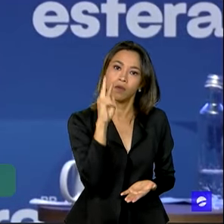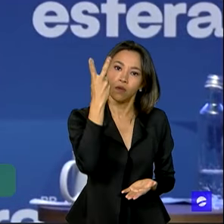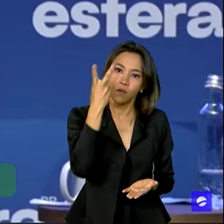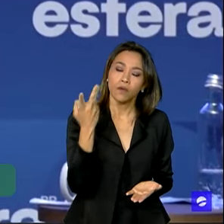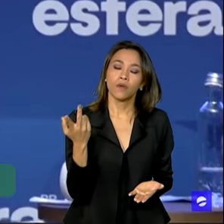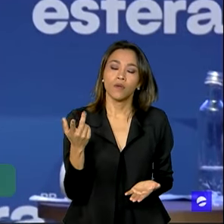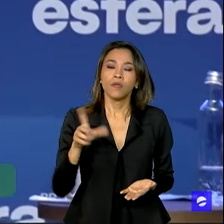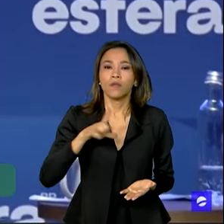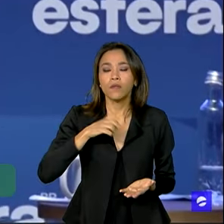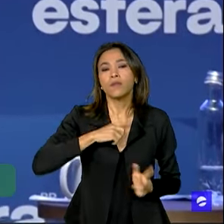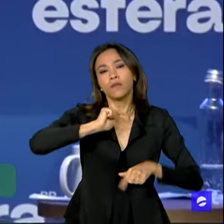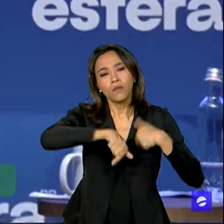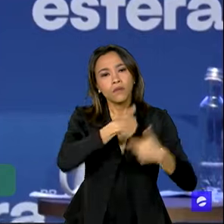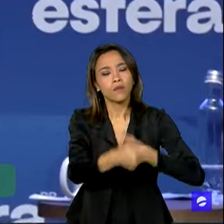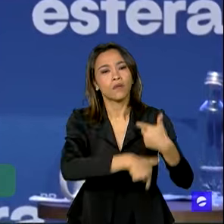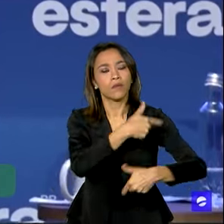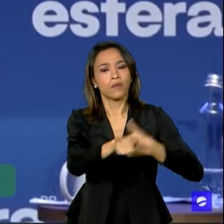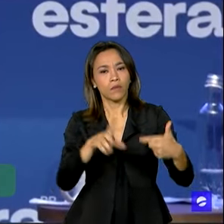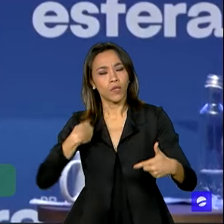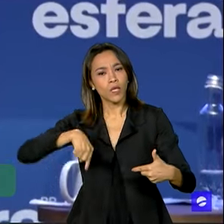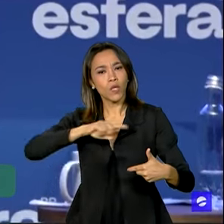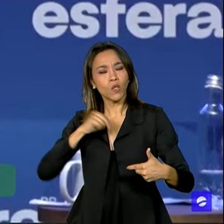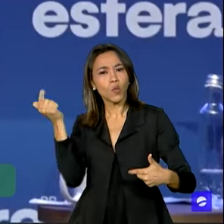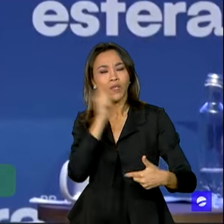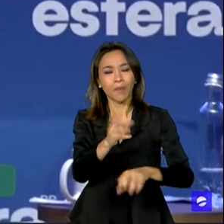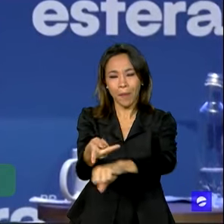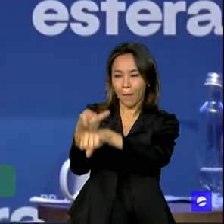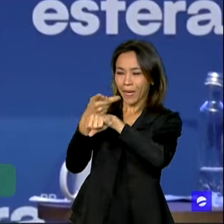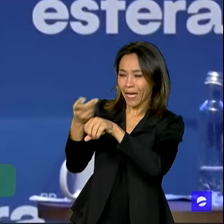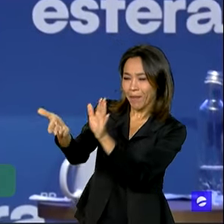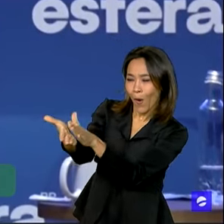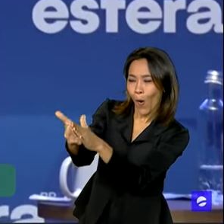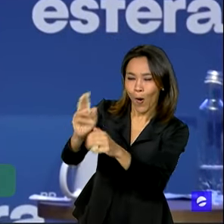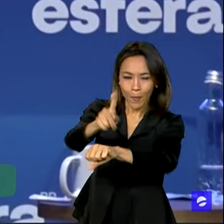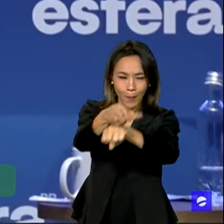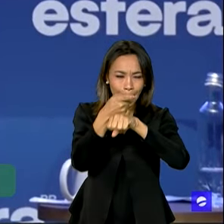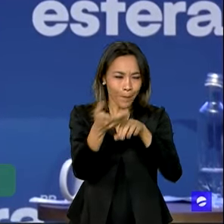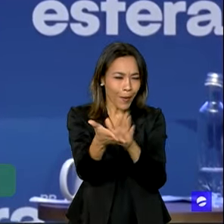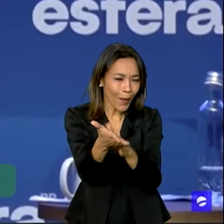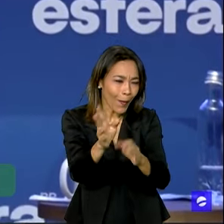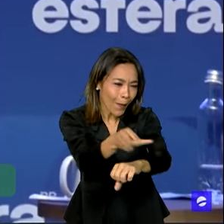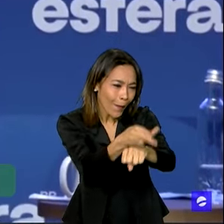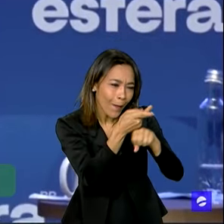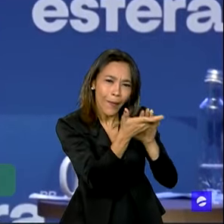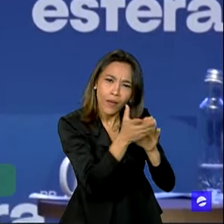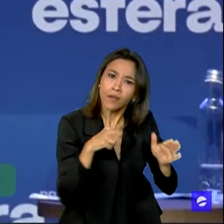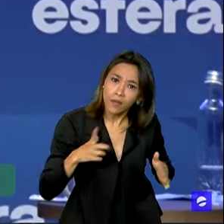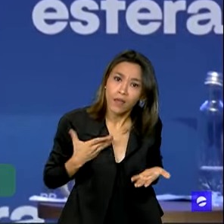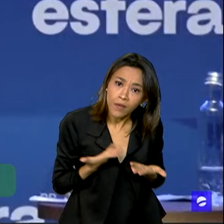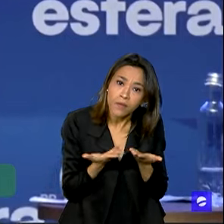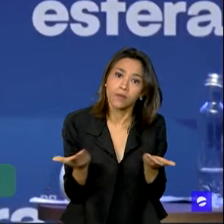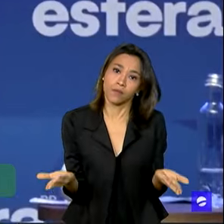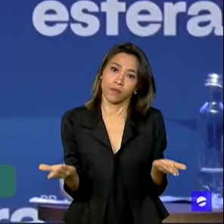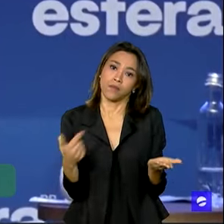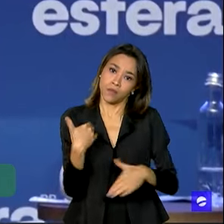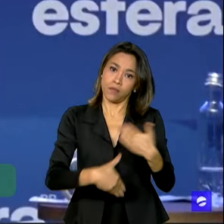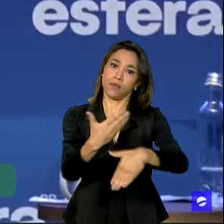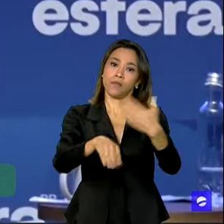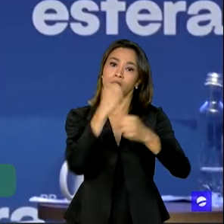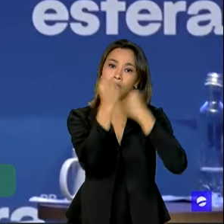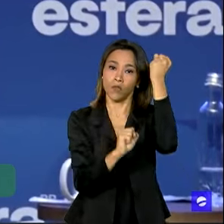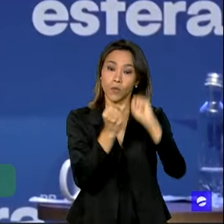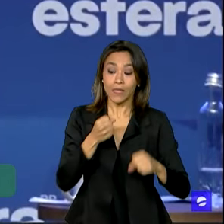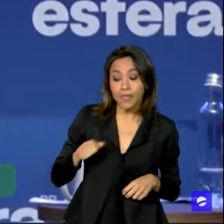Nós temos trabalhado para que a gente tenha os prêmios verdes, para que a gente desenvolva a nossa indústria nacional. Na área de